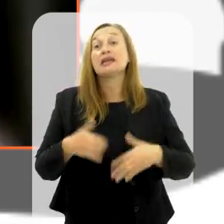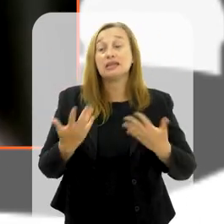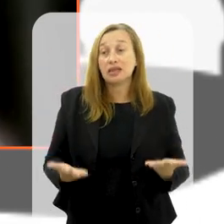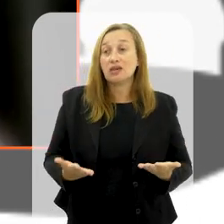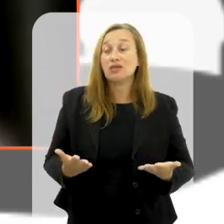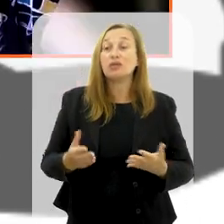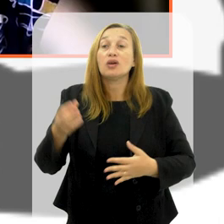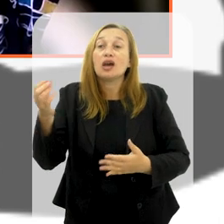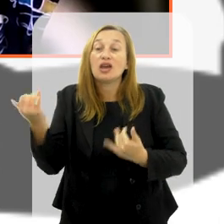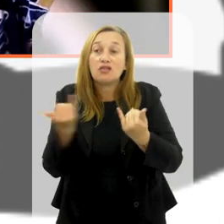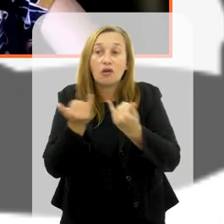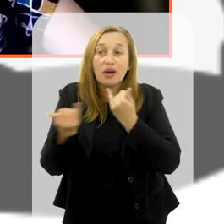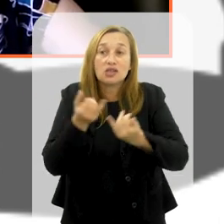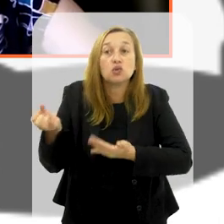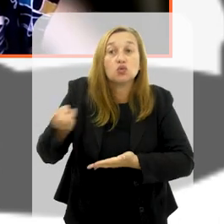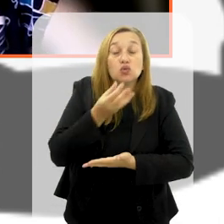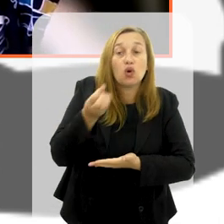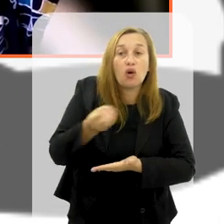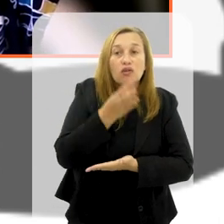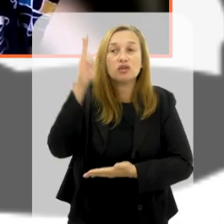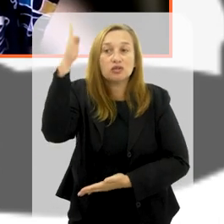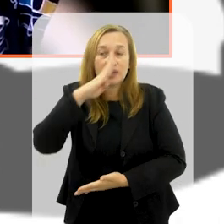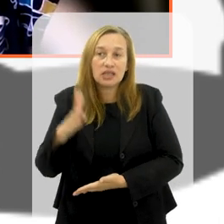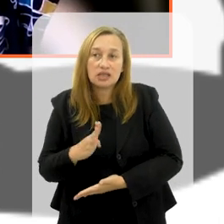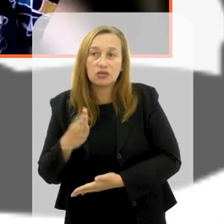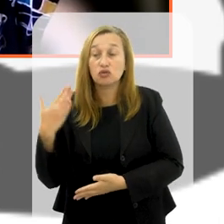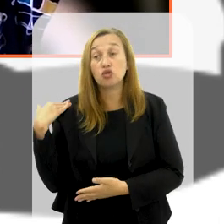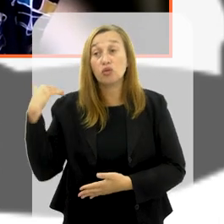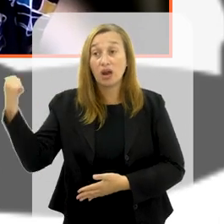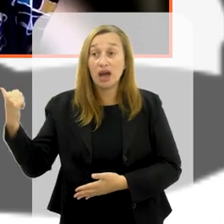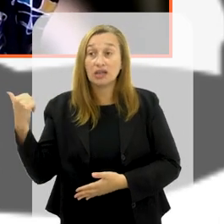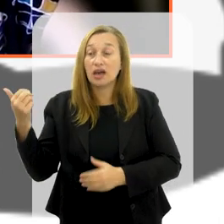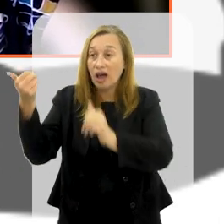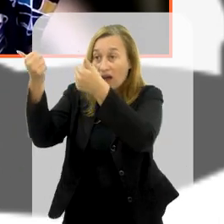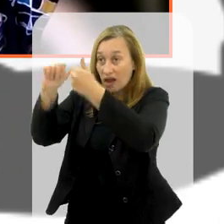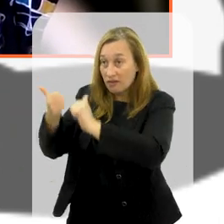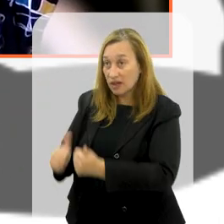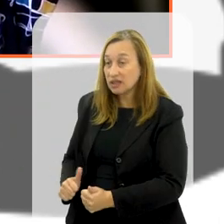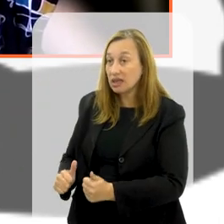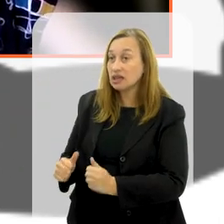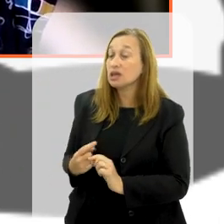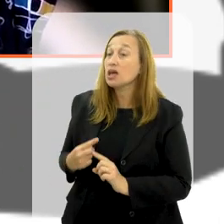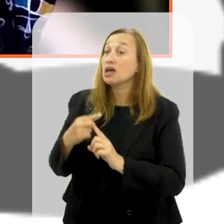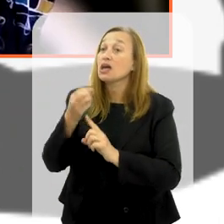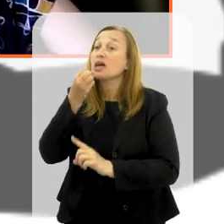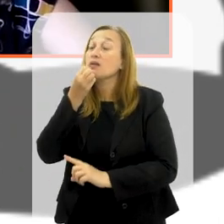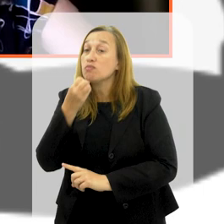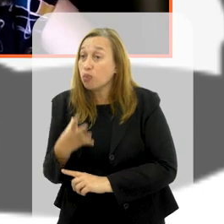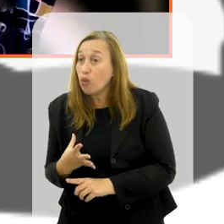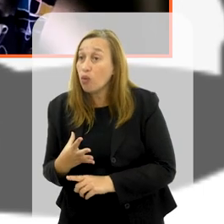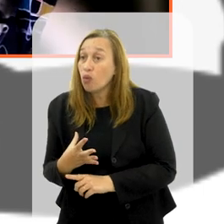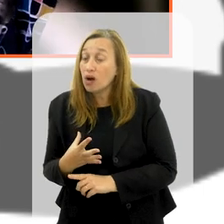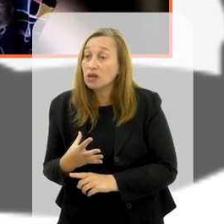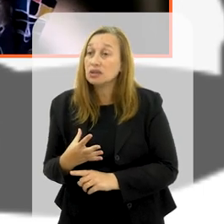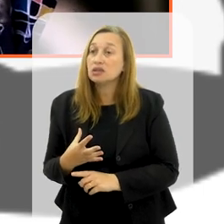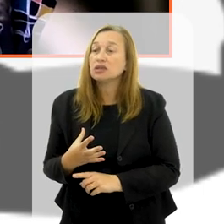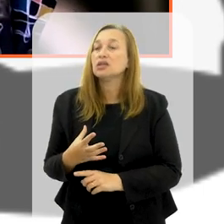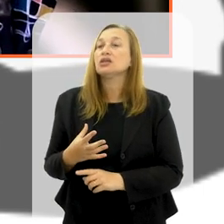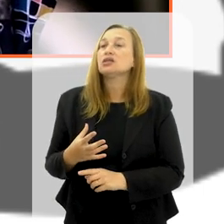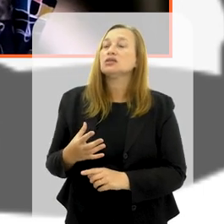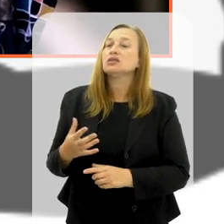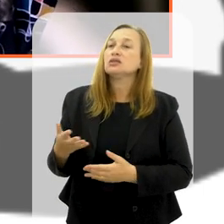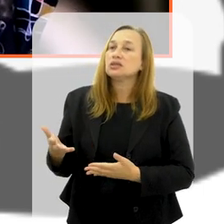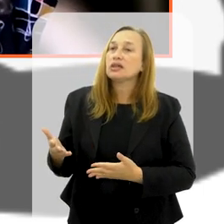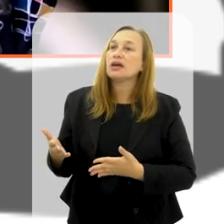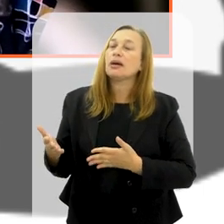G20. Então, essa é a grande novidade brasileira, e de um lado, é avaliado, porque é muito positivo, ter um